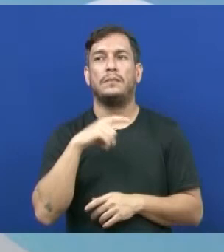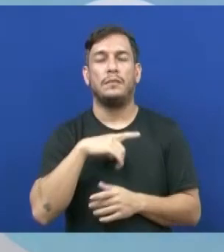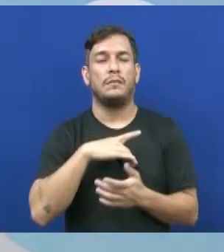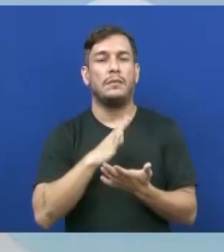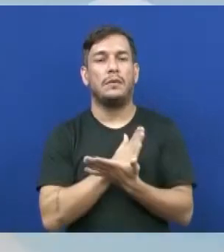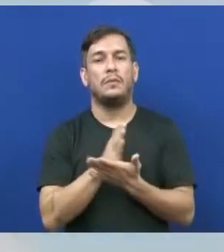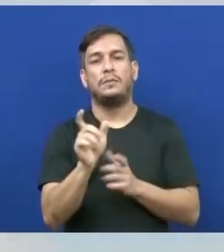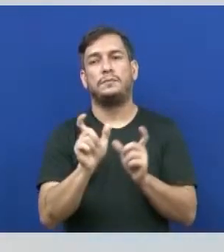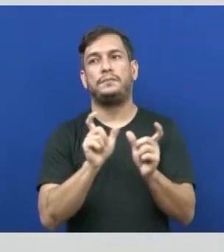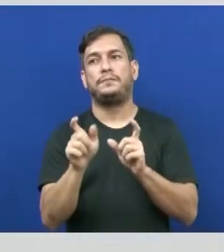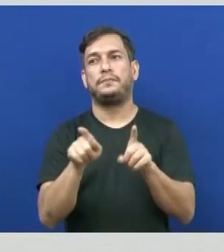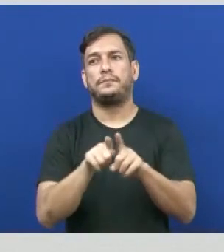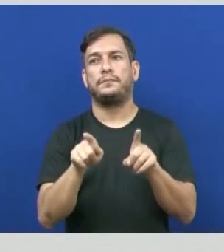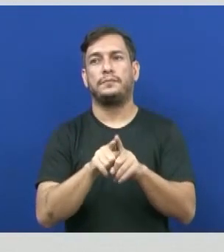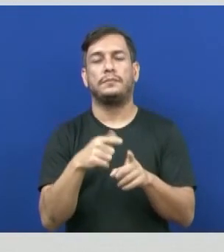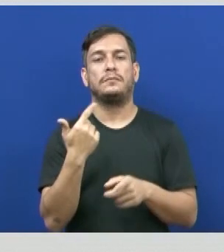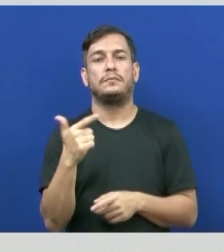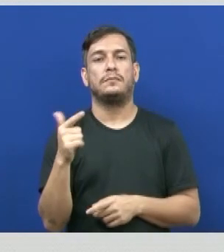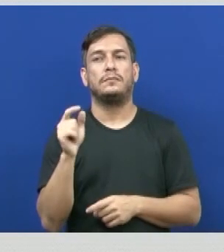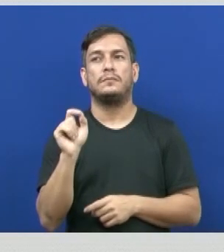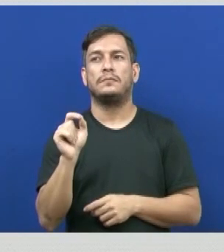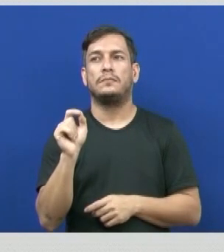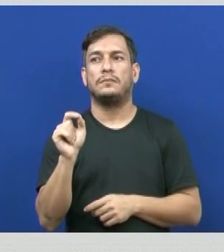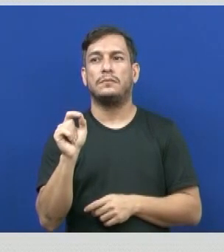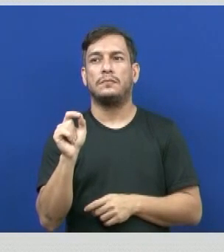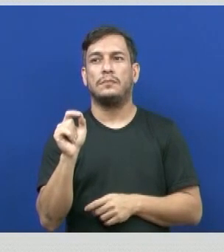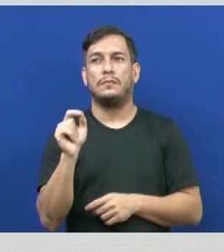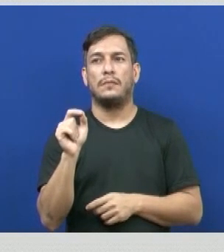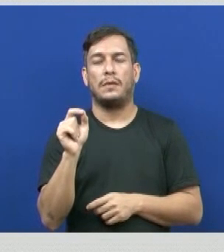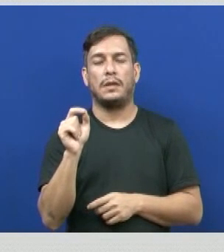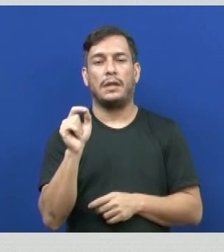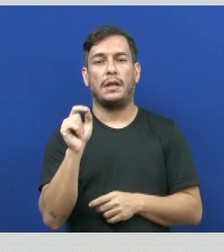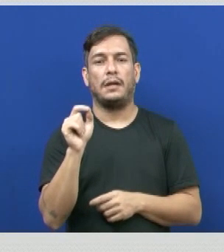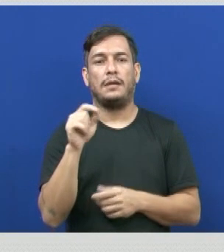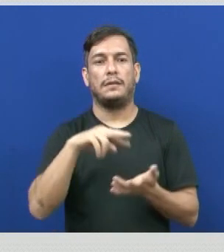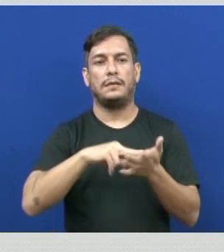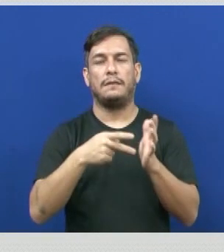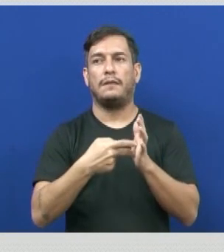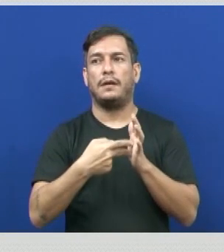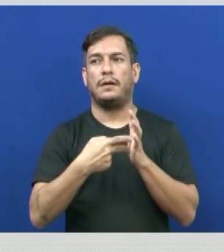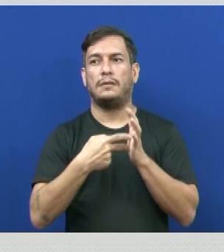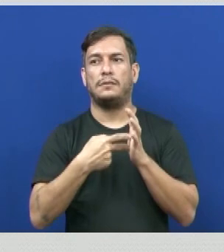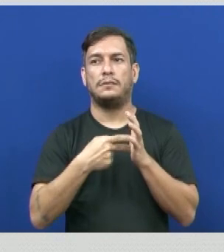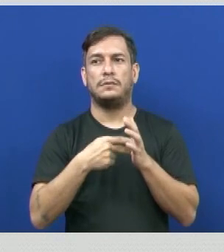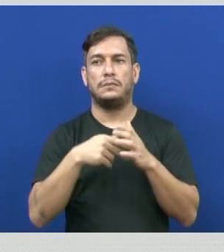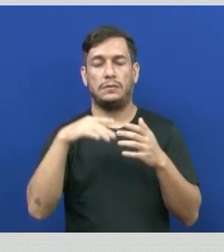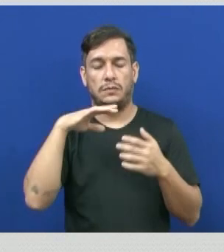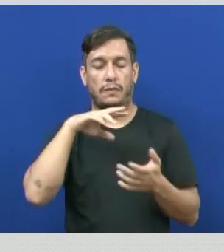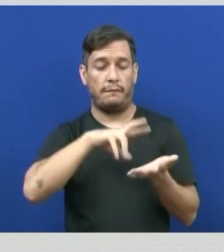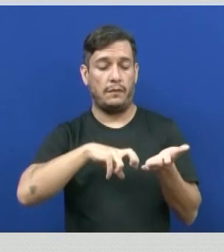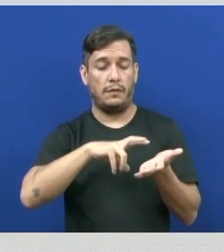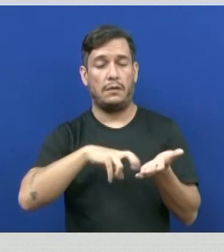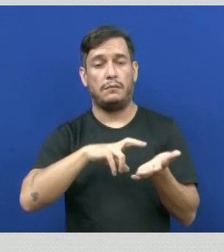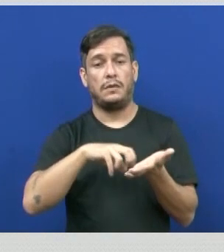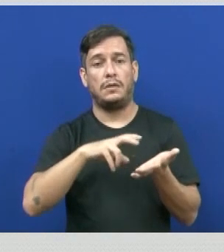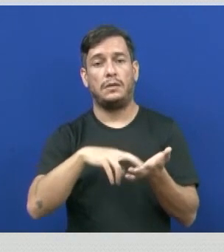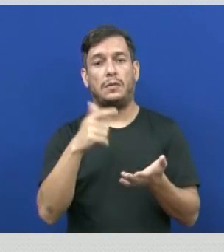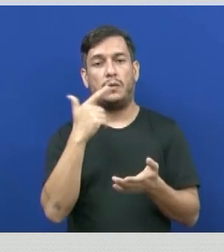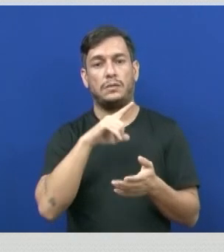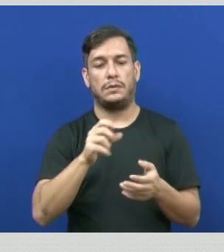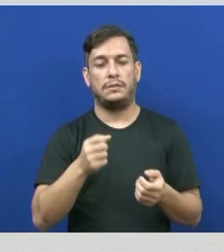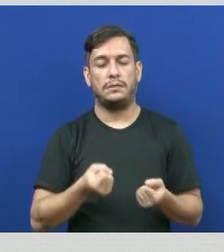alguns termos que não possuem correspondentes à altura na língua portuguesa. Isto é, vocábulos que conservem a